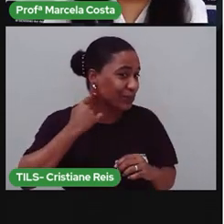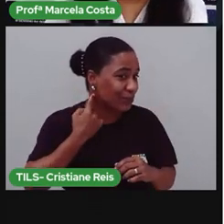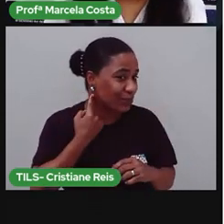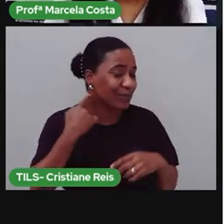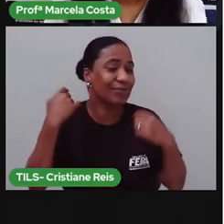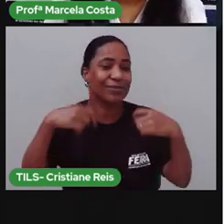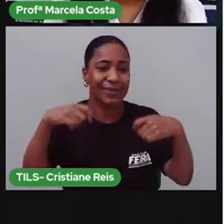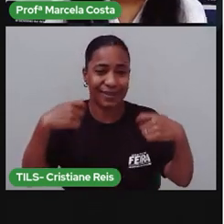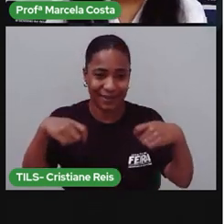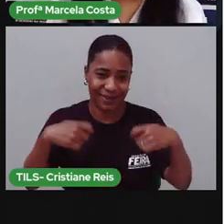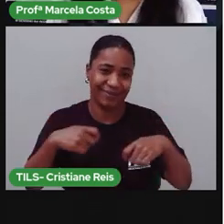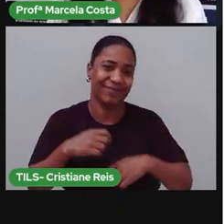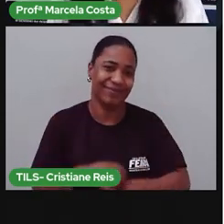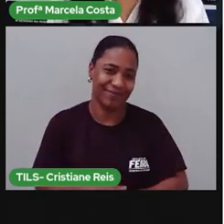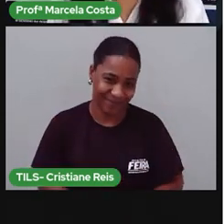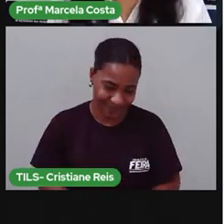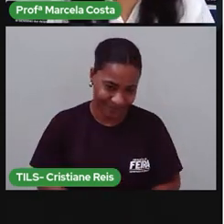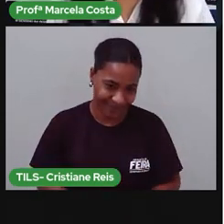cabelo também.